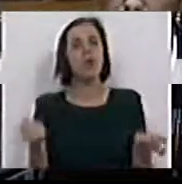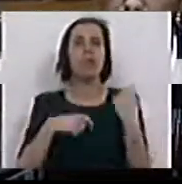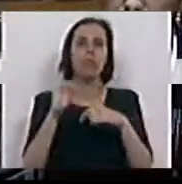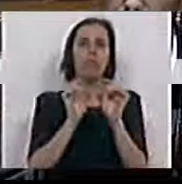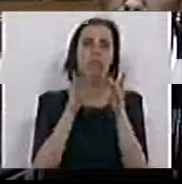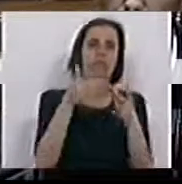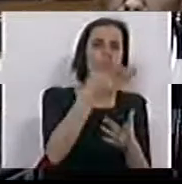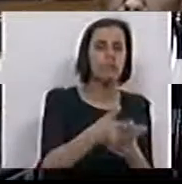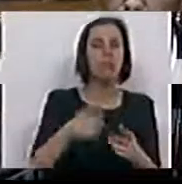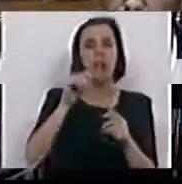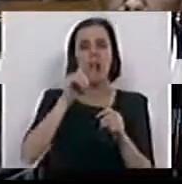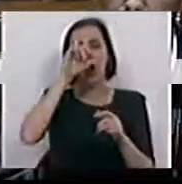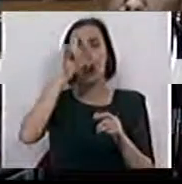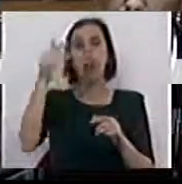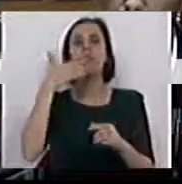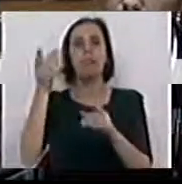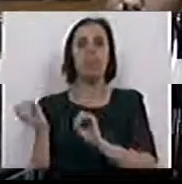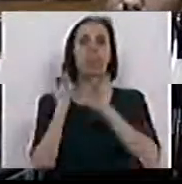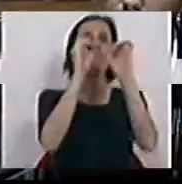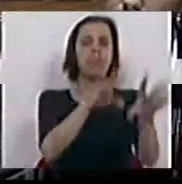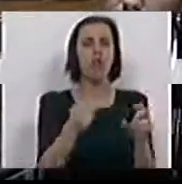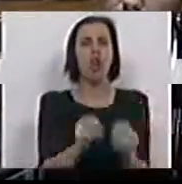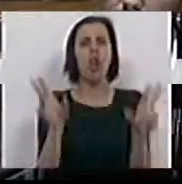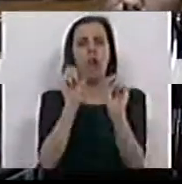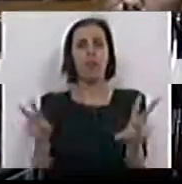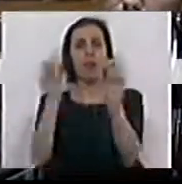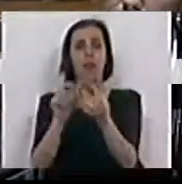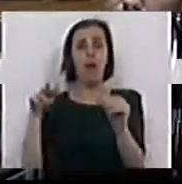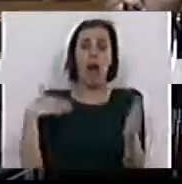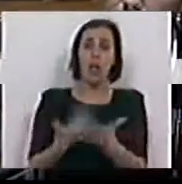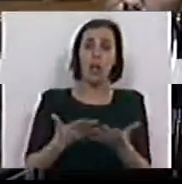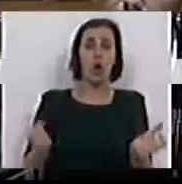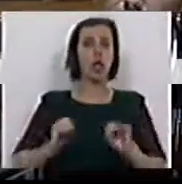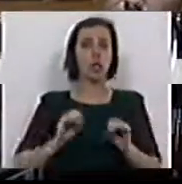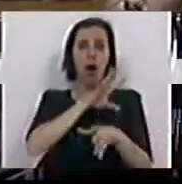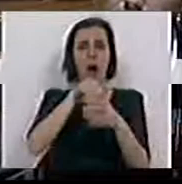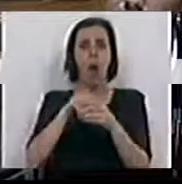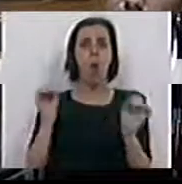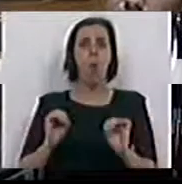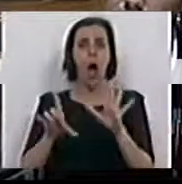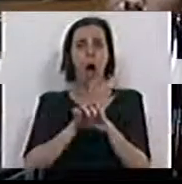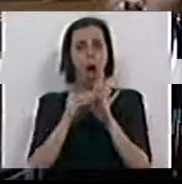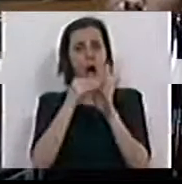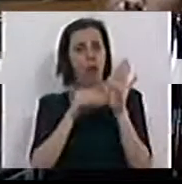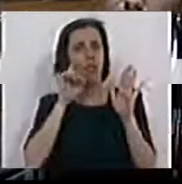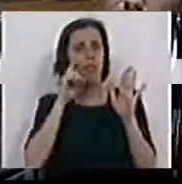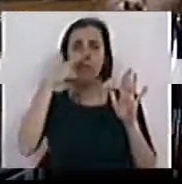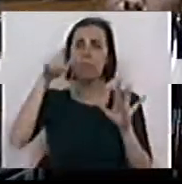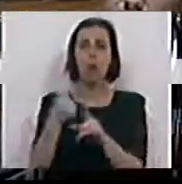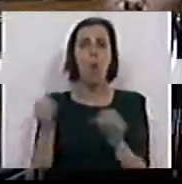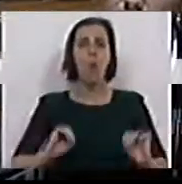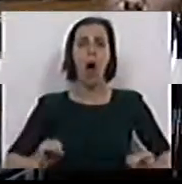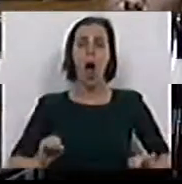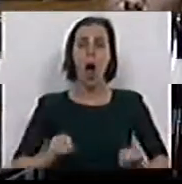comércio eletrónico, as entregas à distância, todo um conjunto de novas atividades que até agora não tinham enquadramento em matéria de defesa de direitos dos